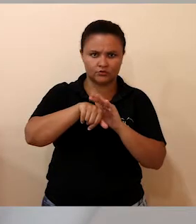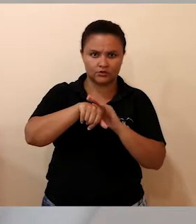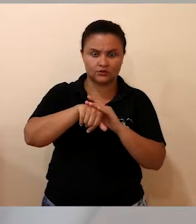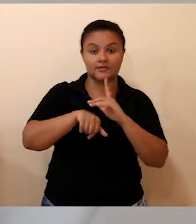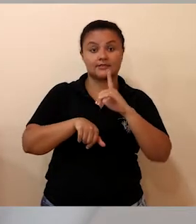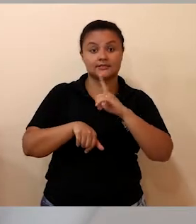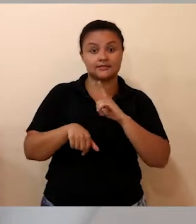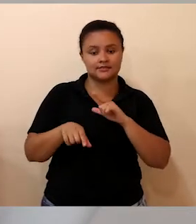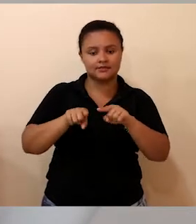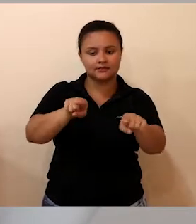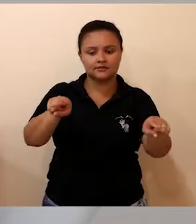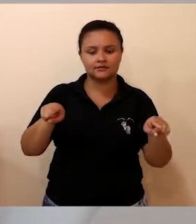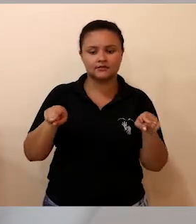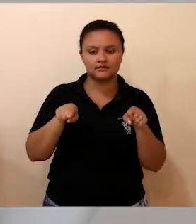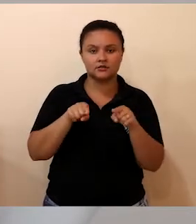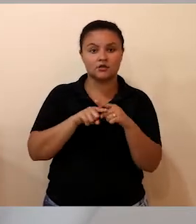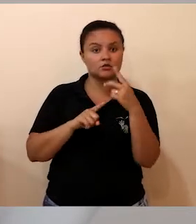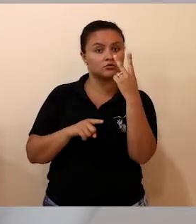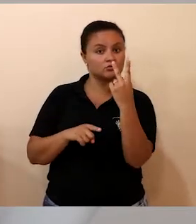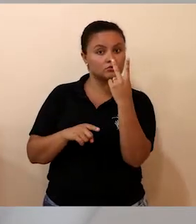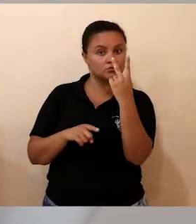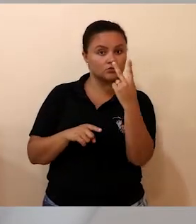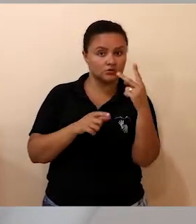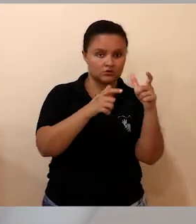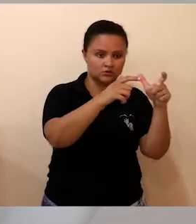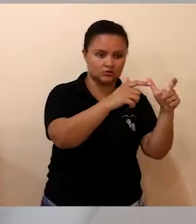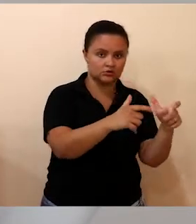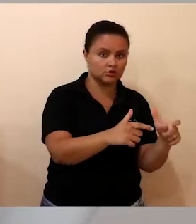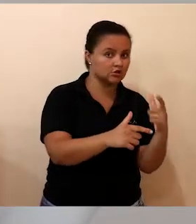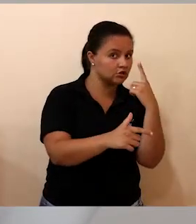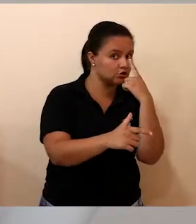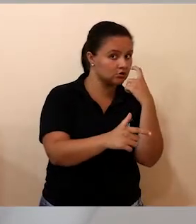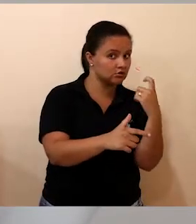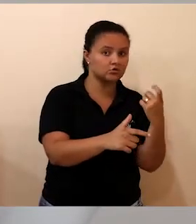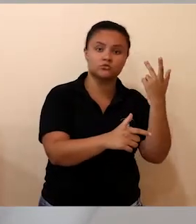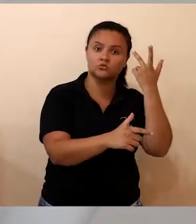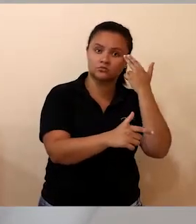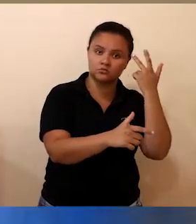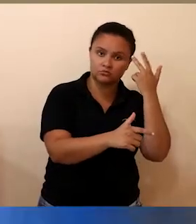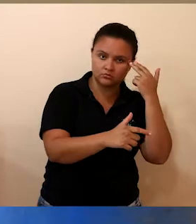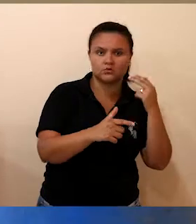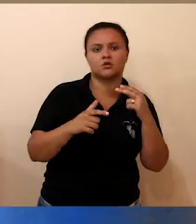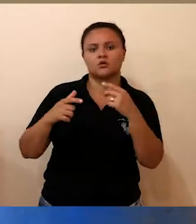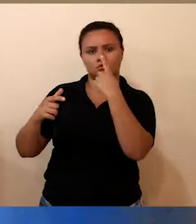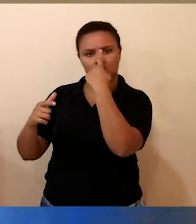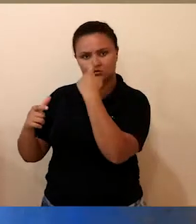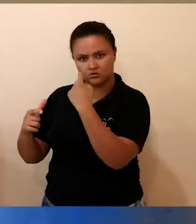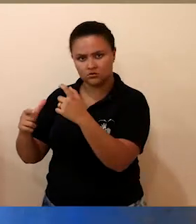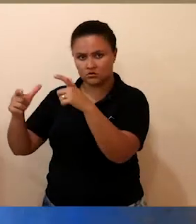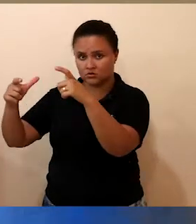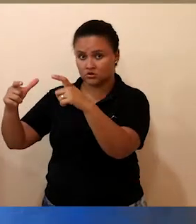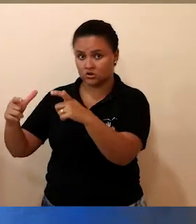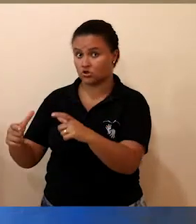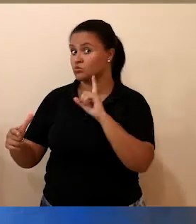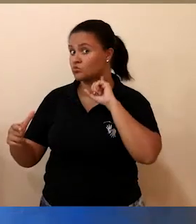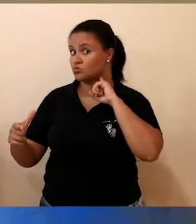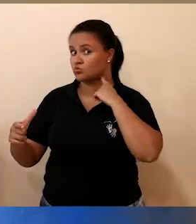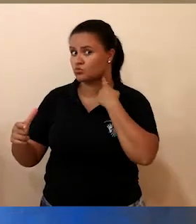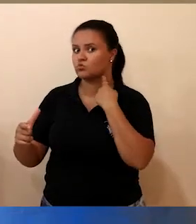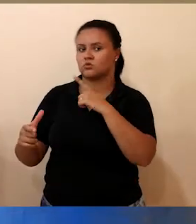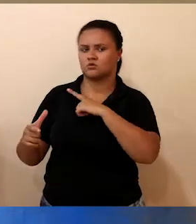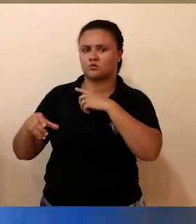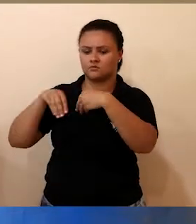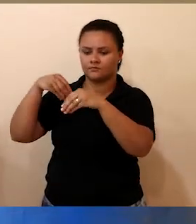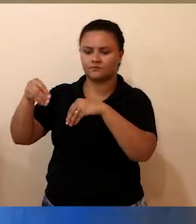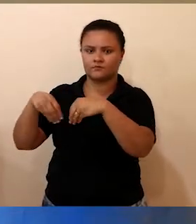dois lixeiros identificados, um escrito comum e outro contaminado. No do contaminado, o saco é branco.